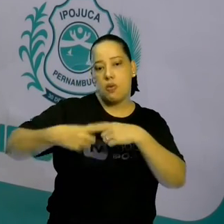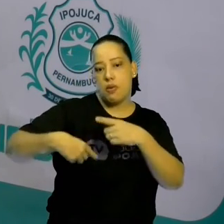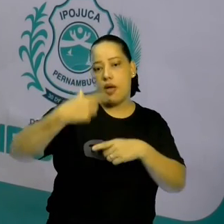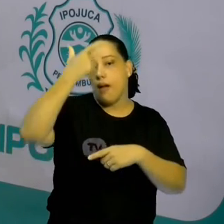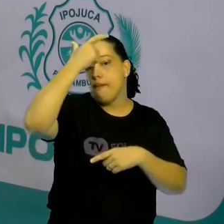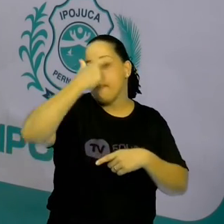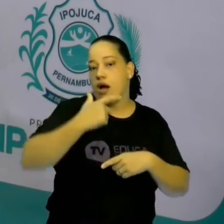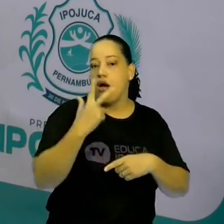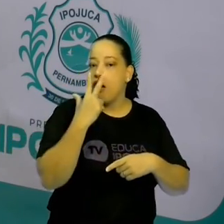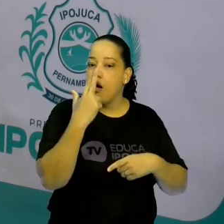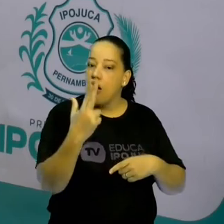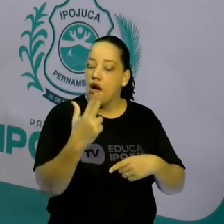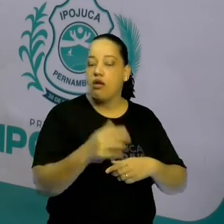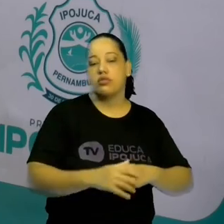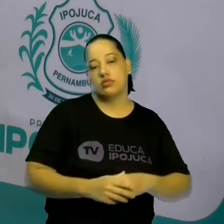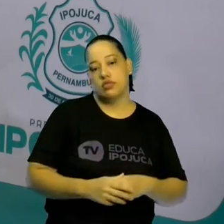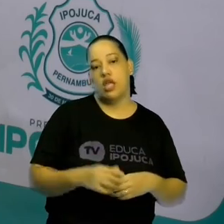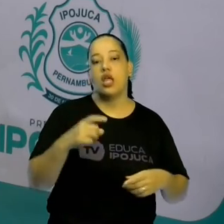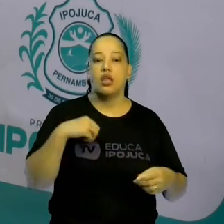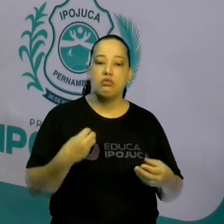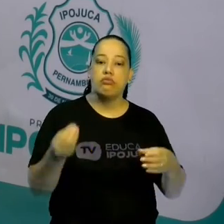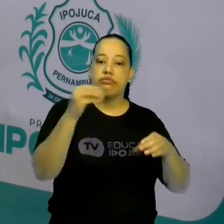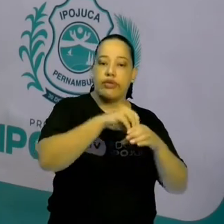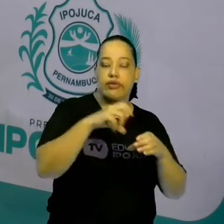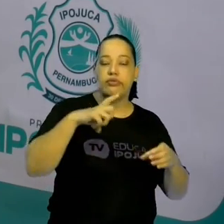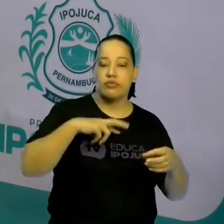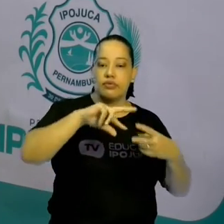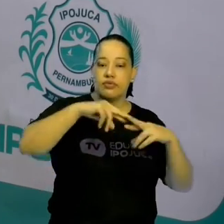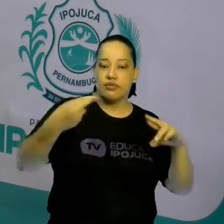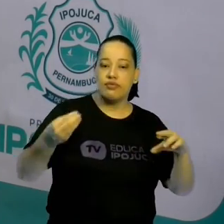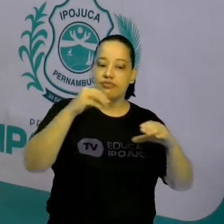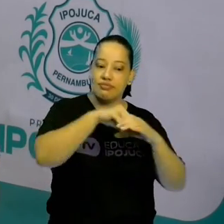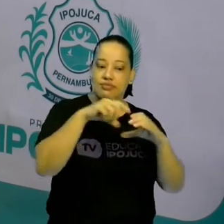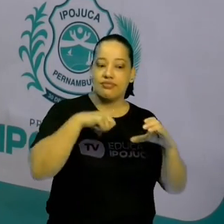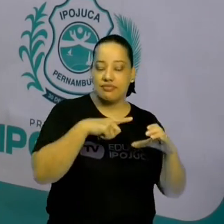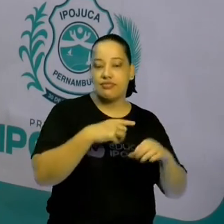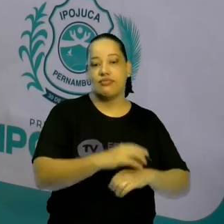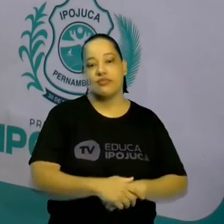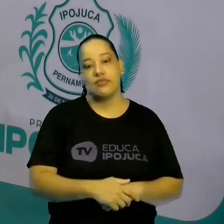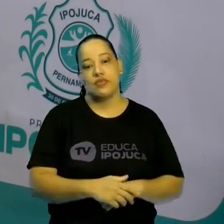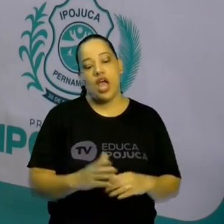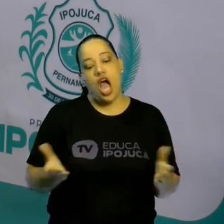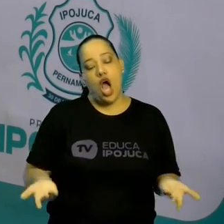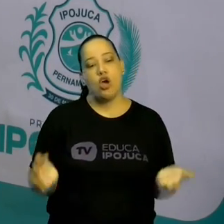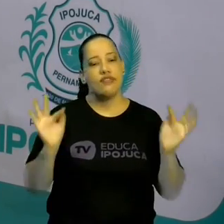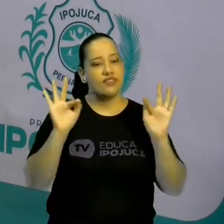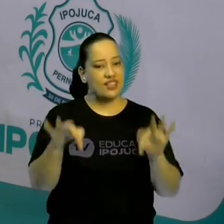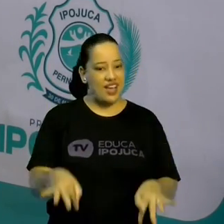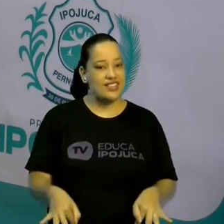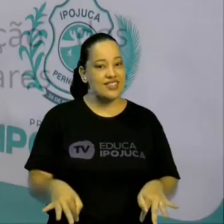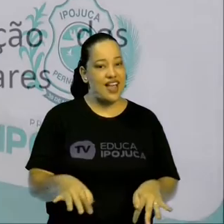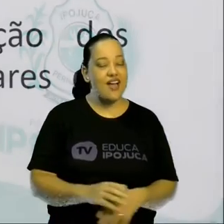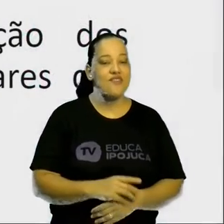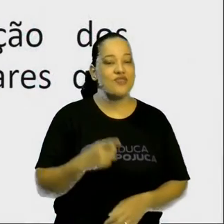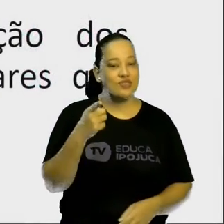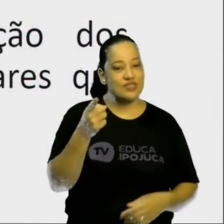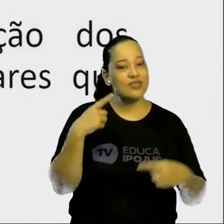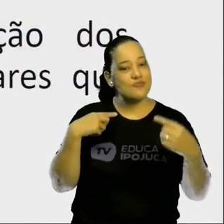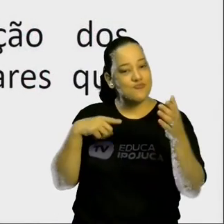tem todas as informações genéticas de qualquer ser. Então, para finalizar, vamos para o nosso desafio.